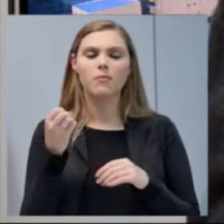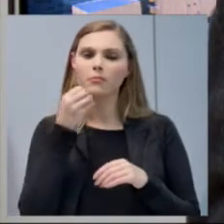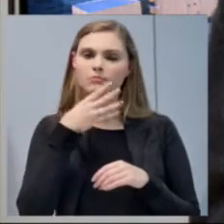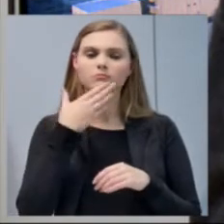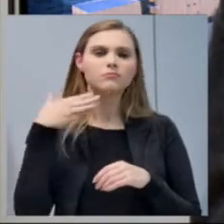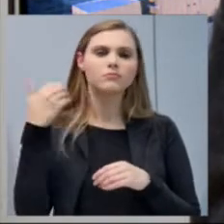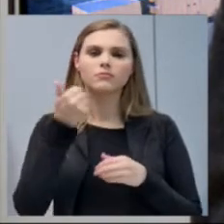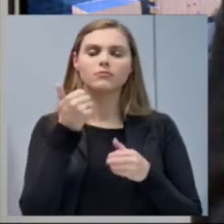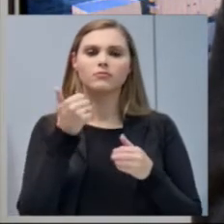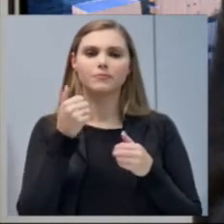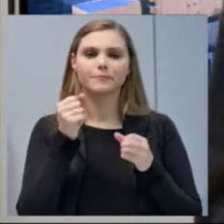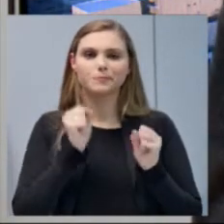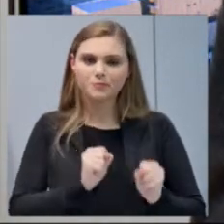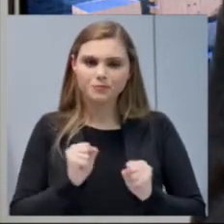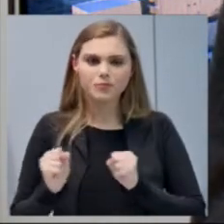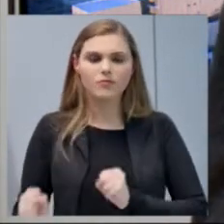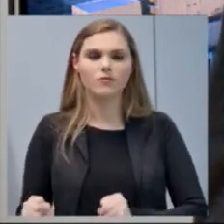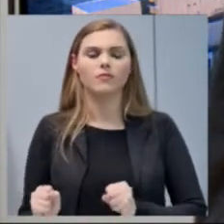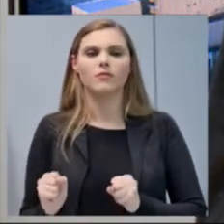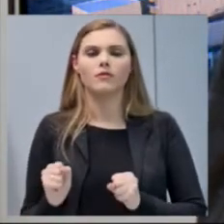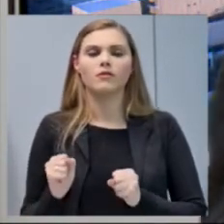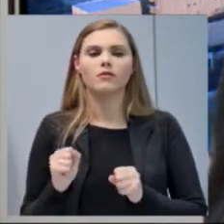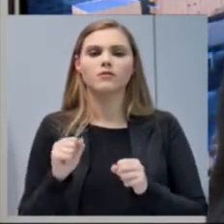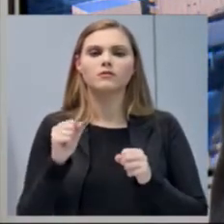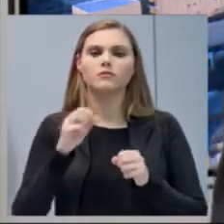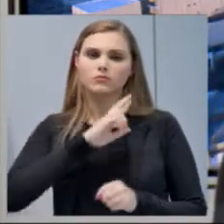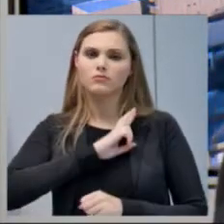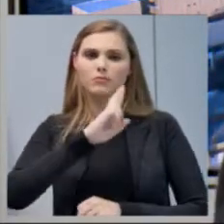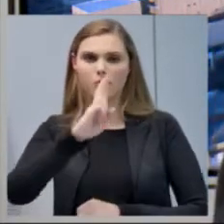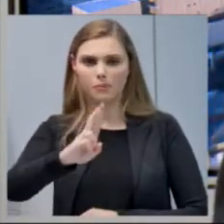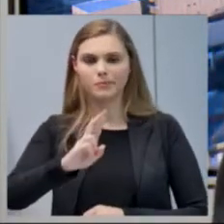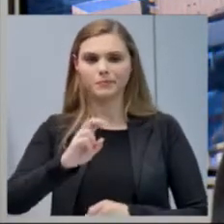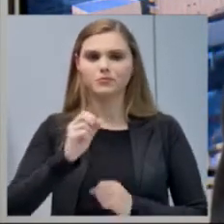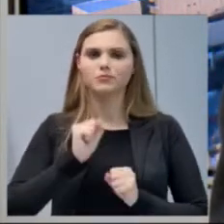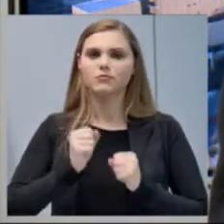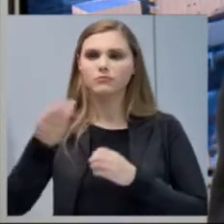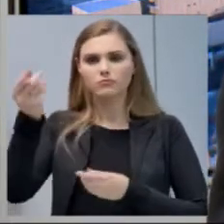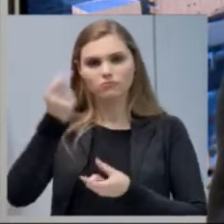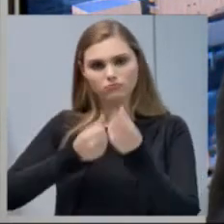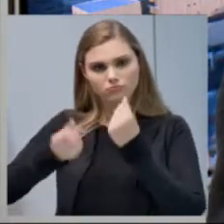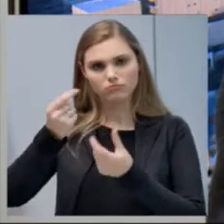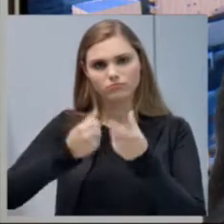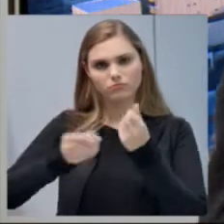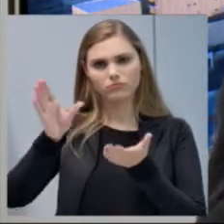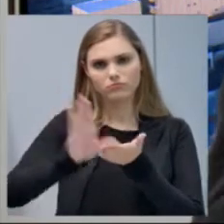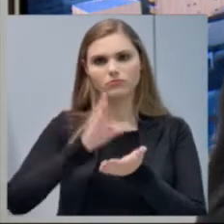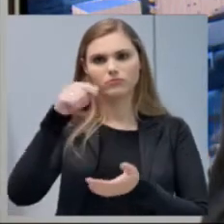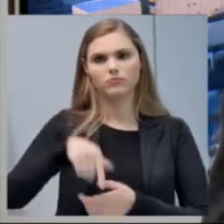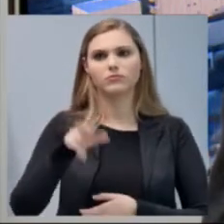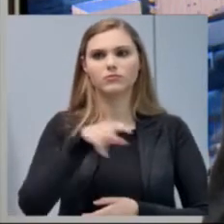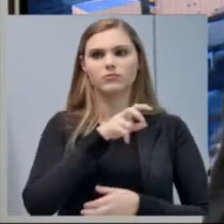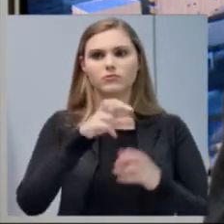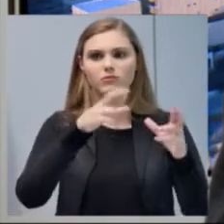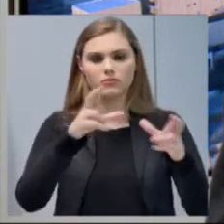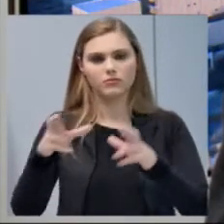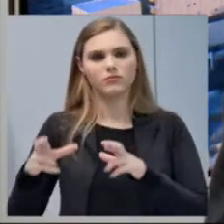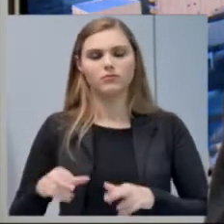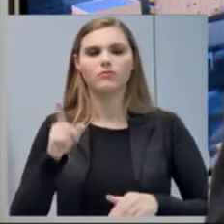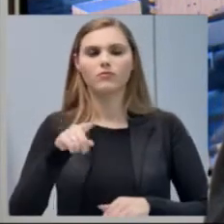tendo a oportunidade de, com esses representantes, procurar trazer esses recursos para a Xancherê-Legião. E isso é que nos gratifica.